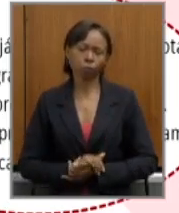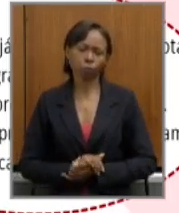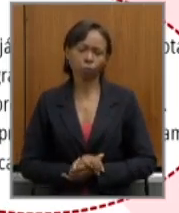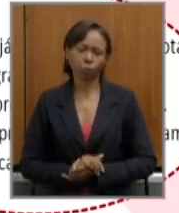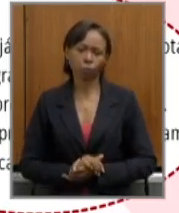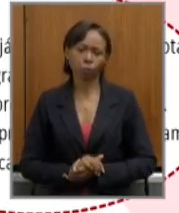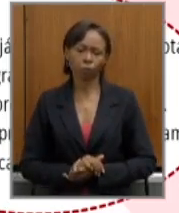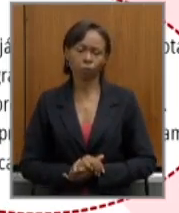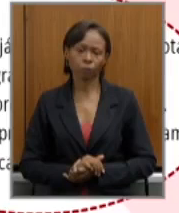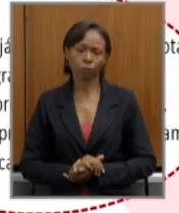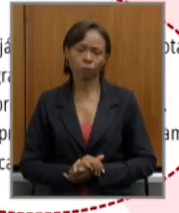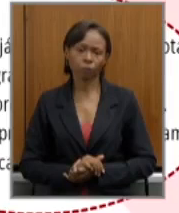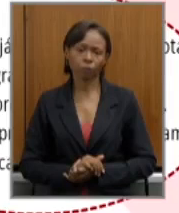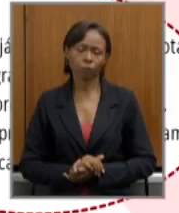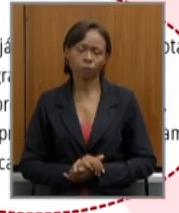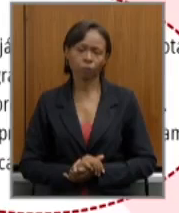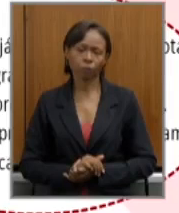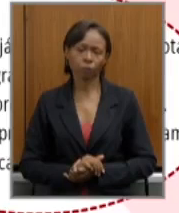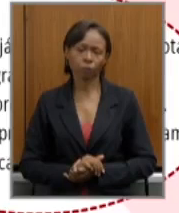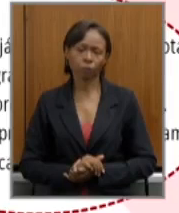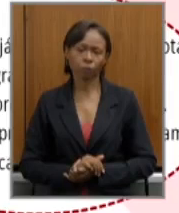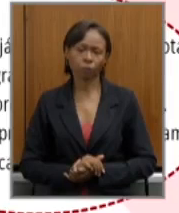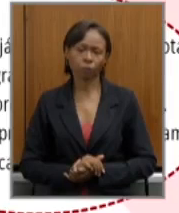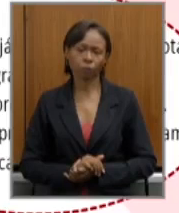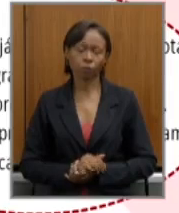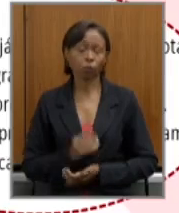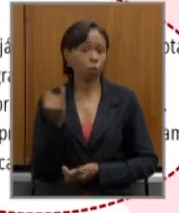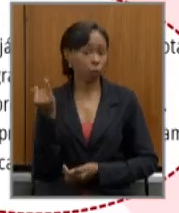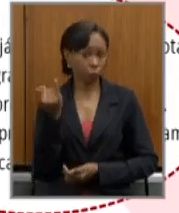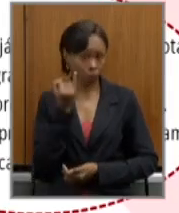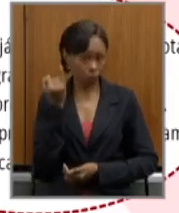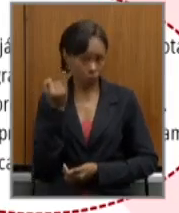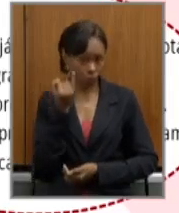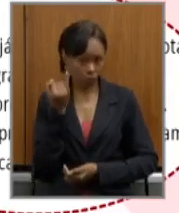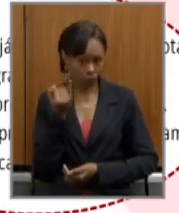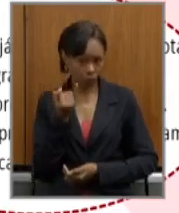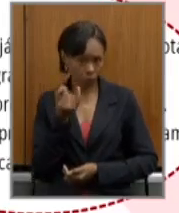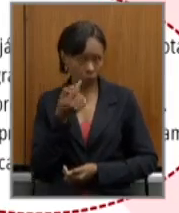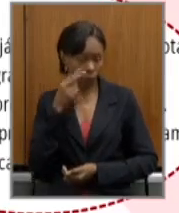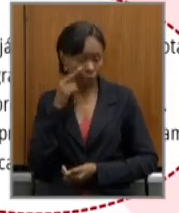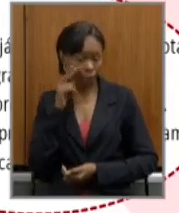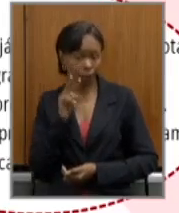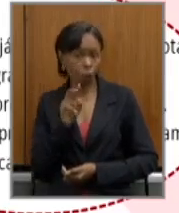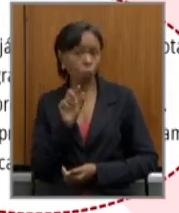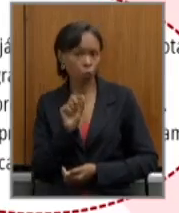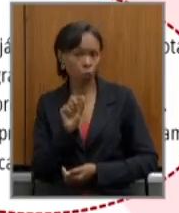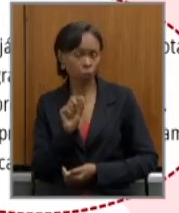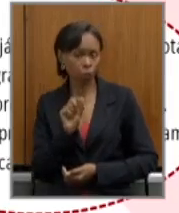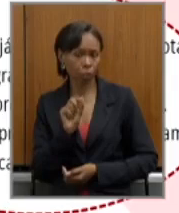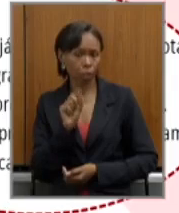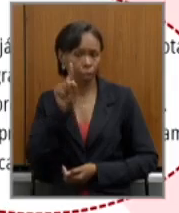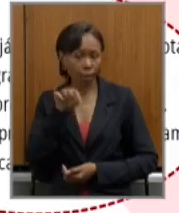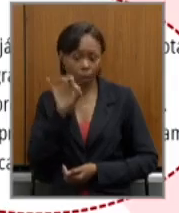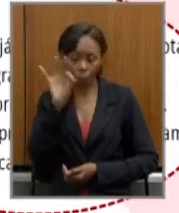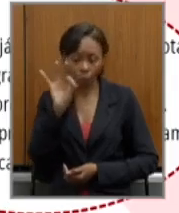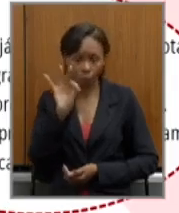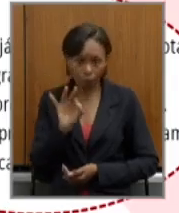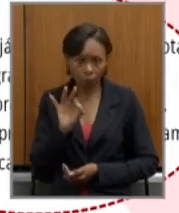importante observar que como é uma alíquota progressiva